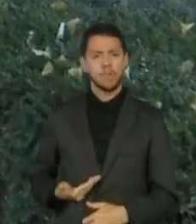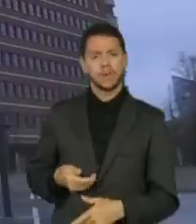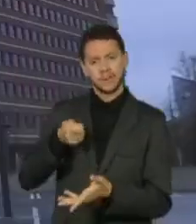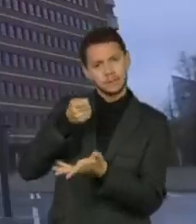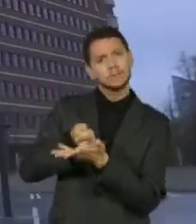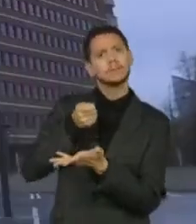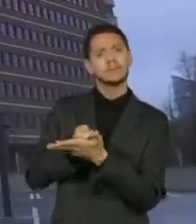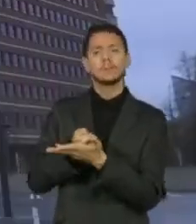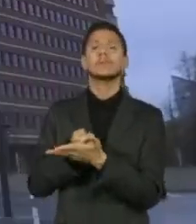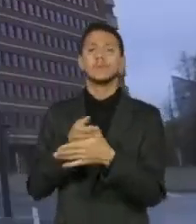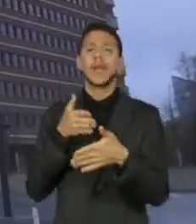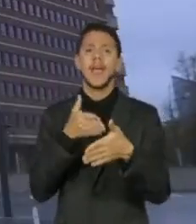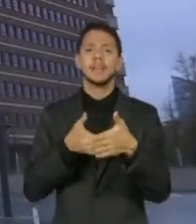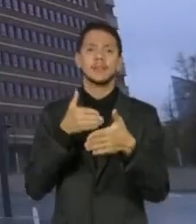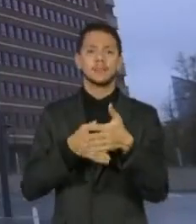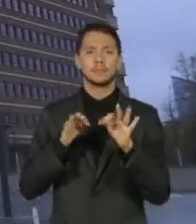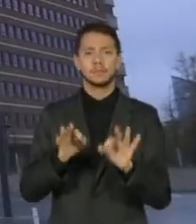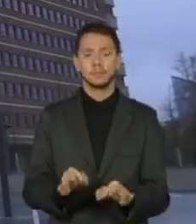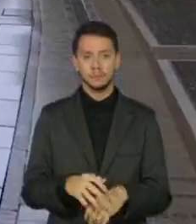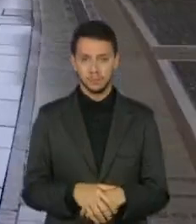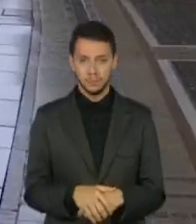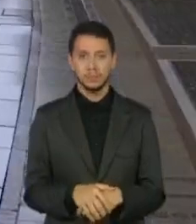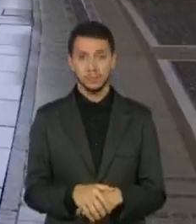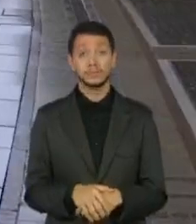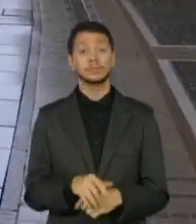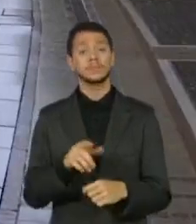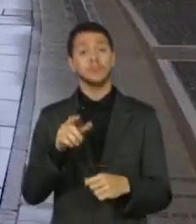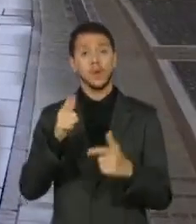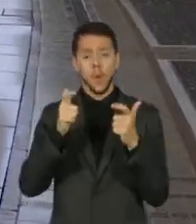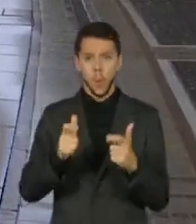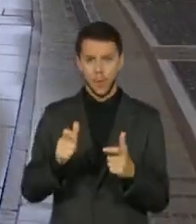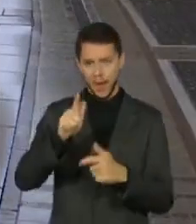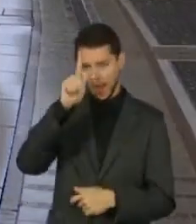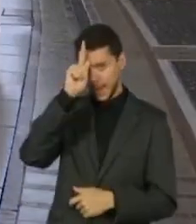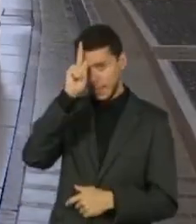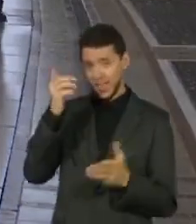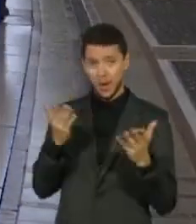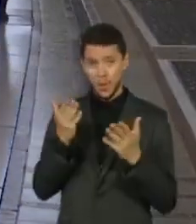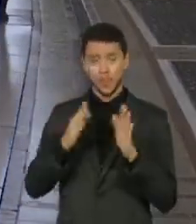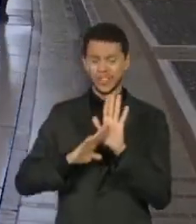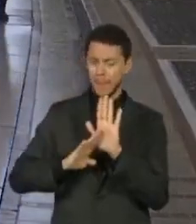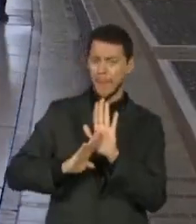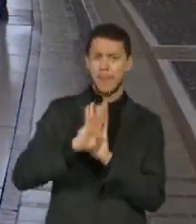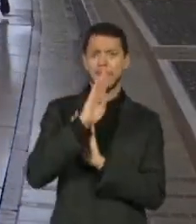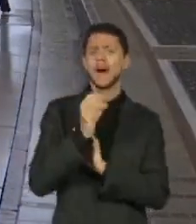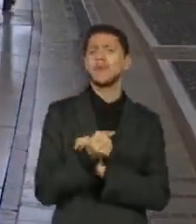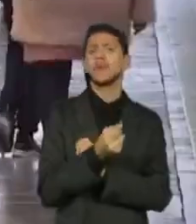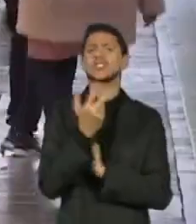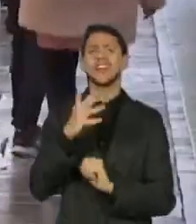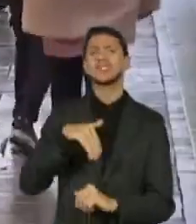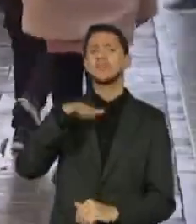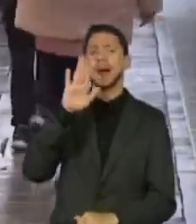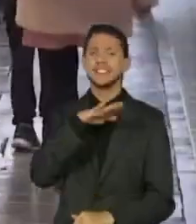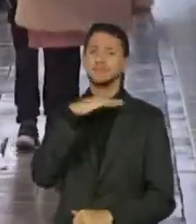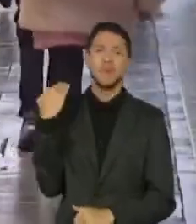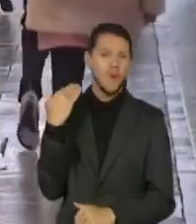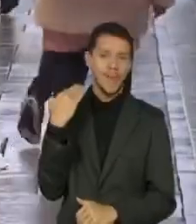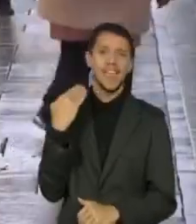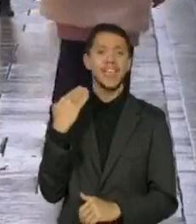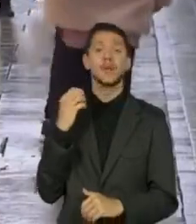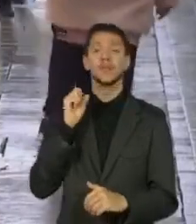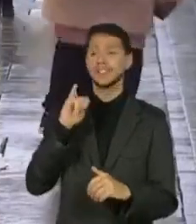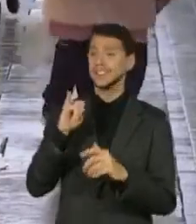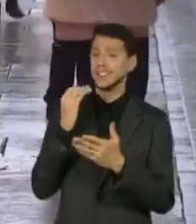restrição. A Alemanha teve hoje o maior número de mortes pela Covid-19 em um único dia desde fevereiro.